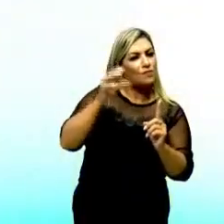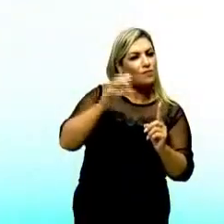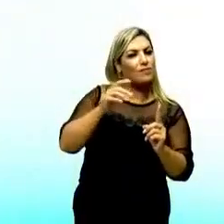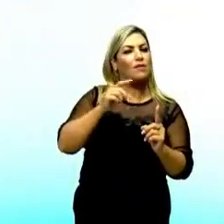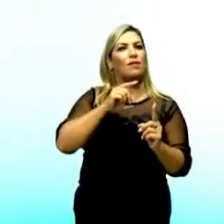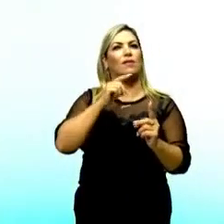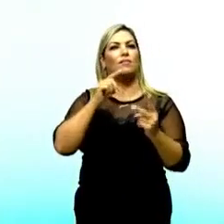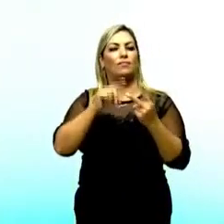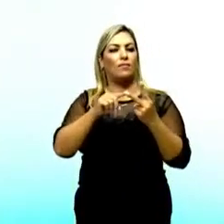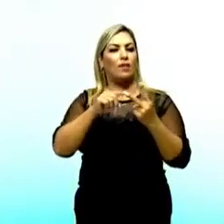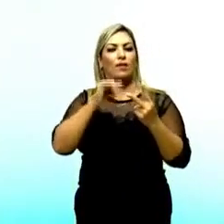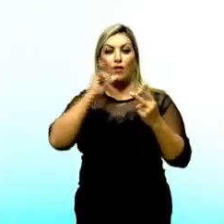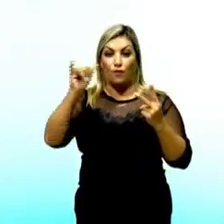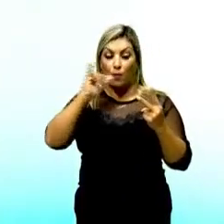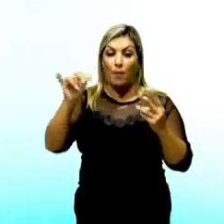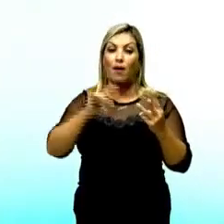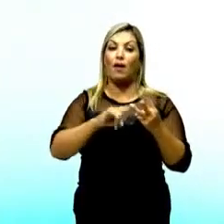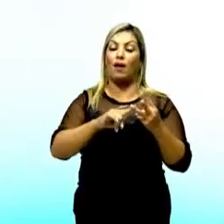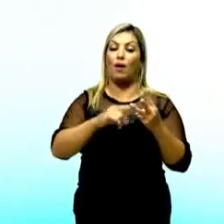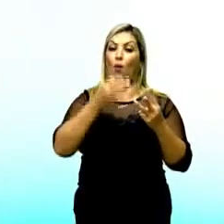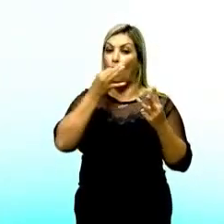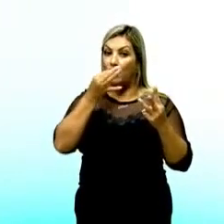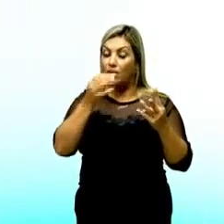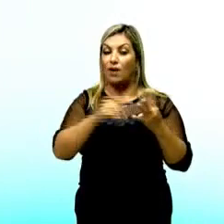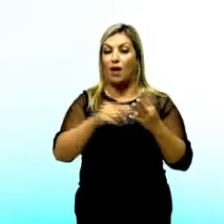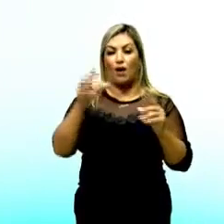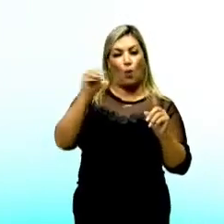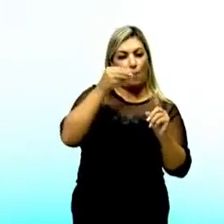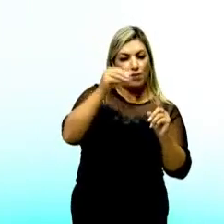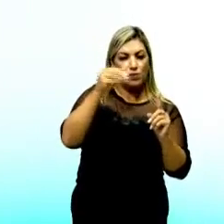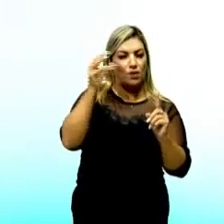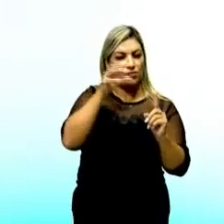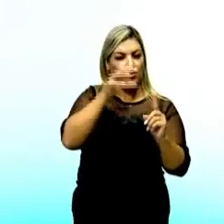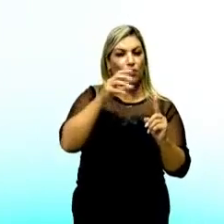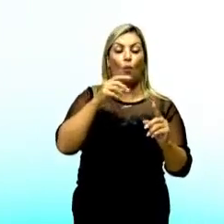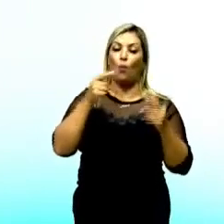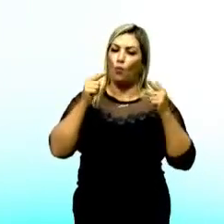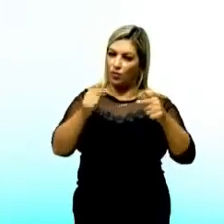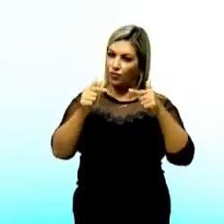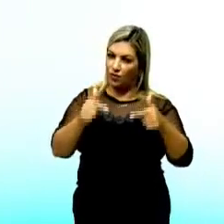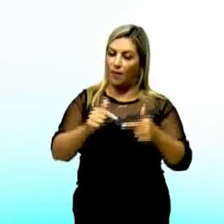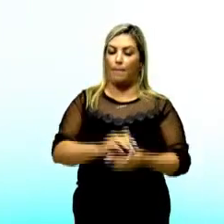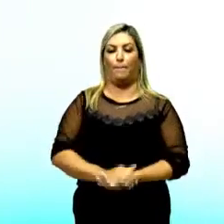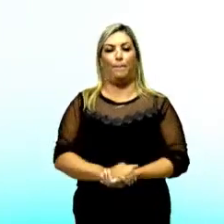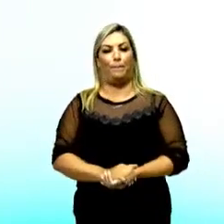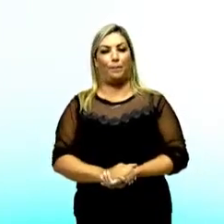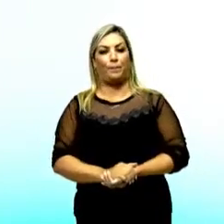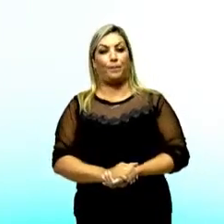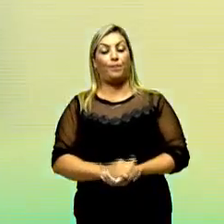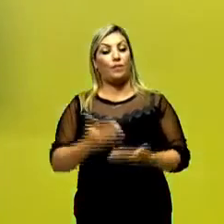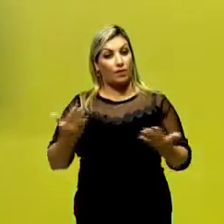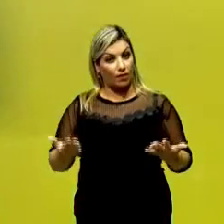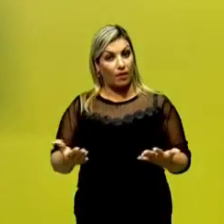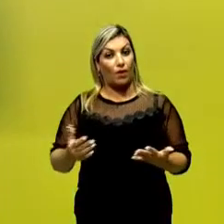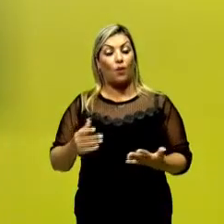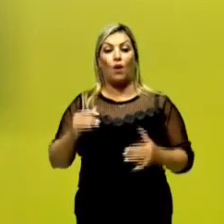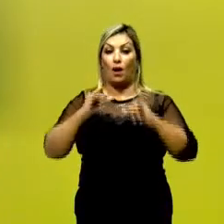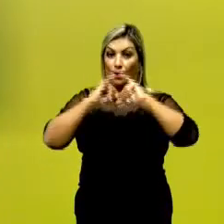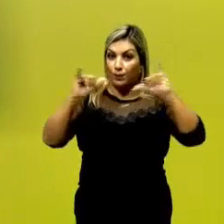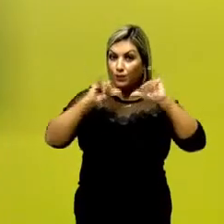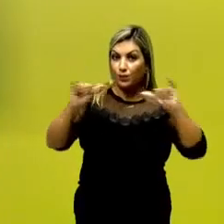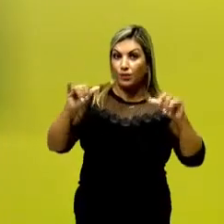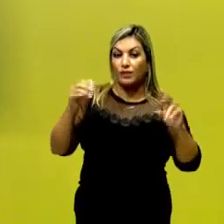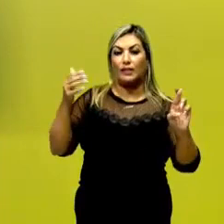informar, opinar, persuadir ou criticar. Bom, então como eu disse que a notícia, ela